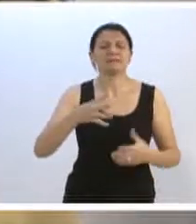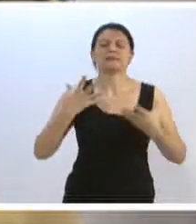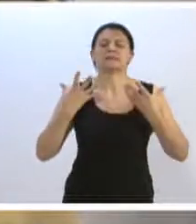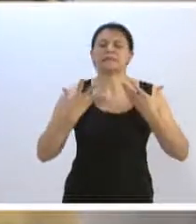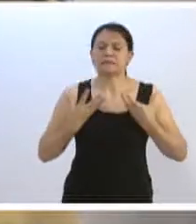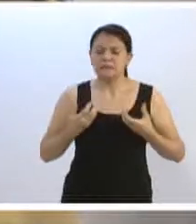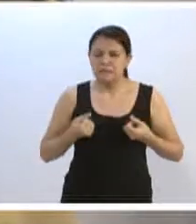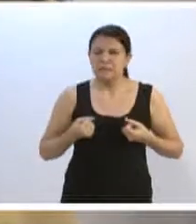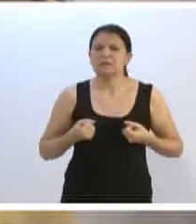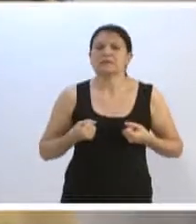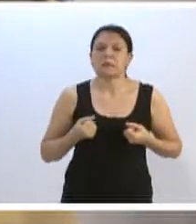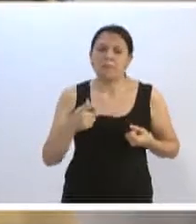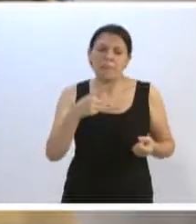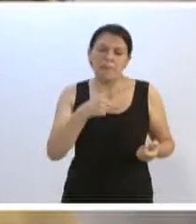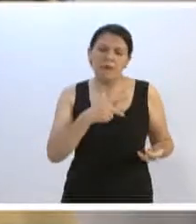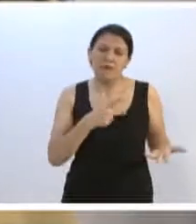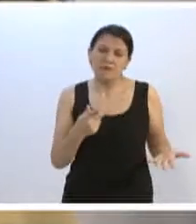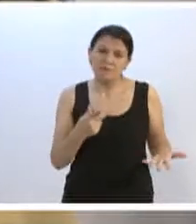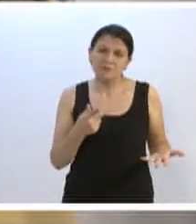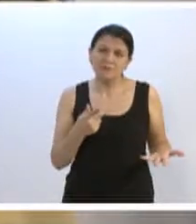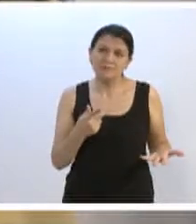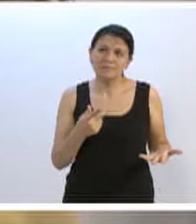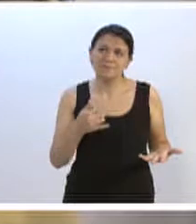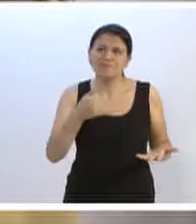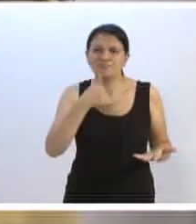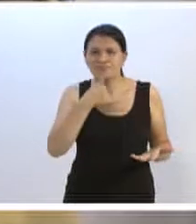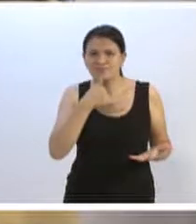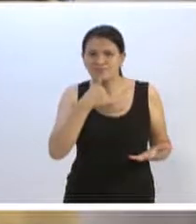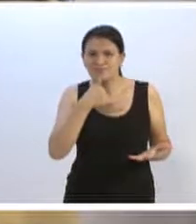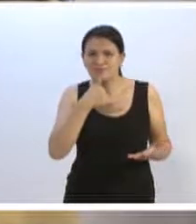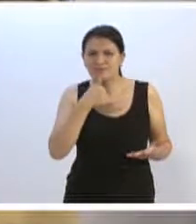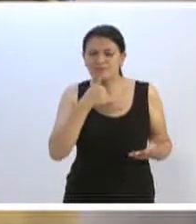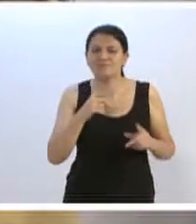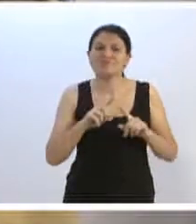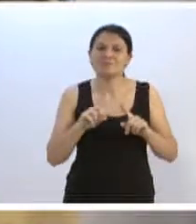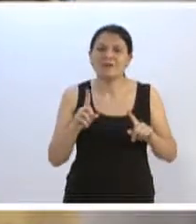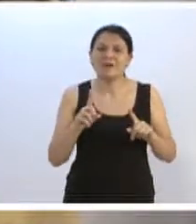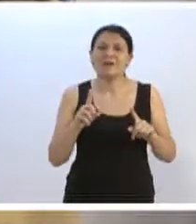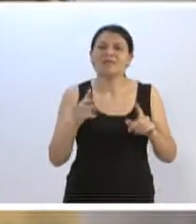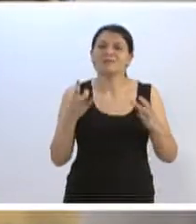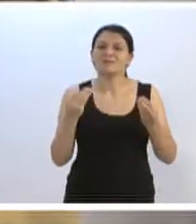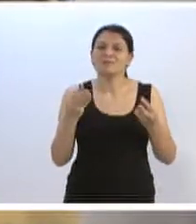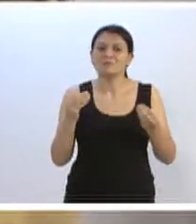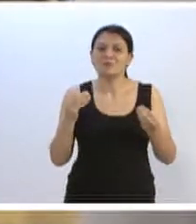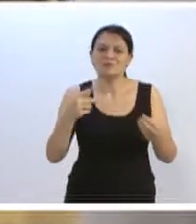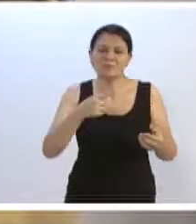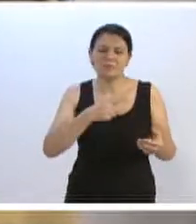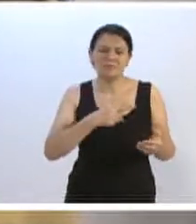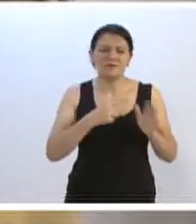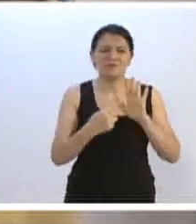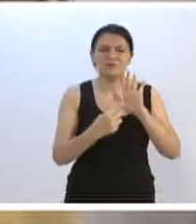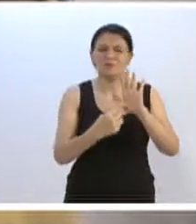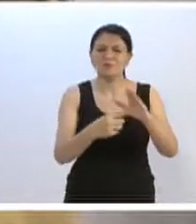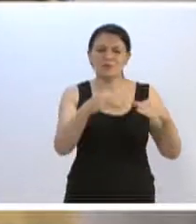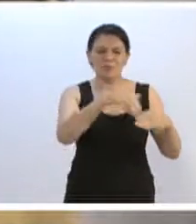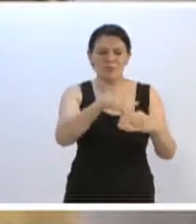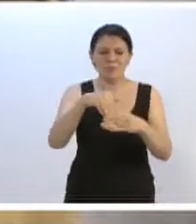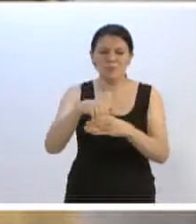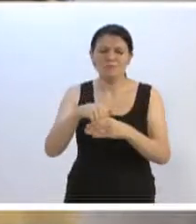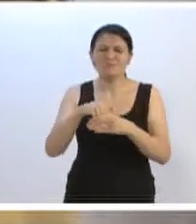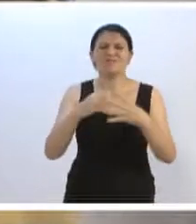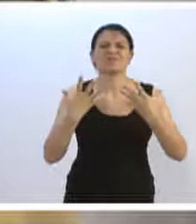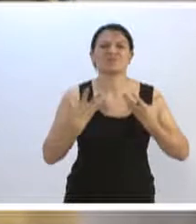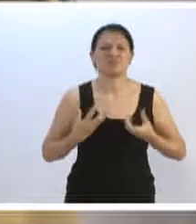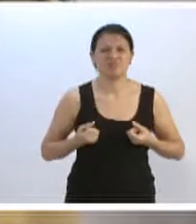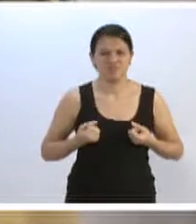de nosso partido, infelizmente. Por sinal, vários partidos com o seu resultado nas urnas este ano percebem os seus desgastes